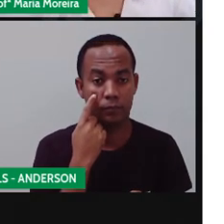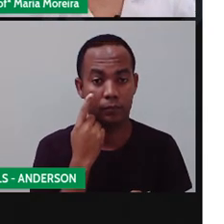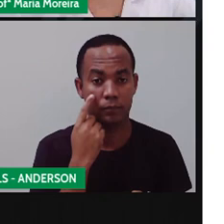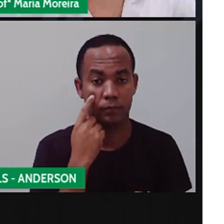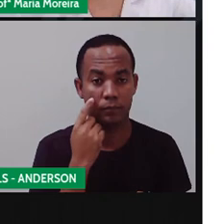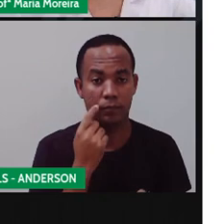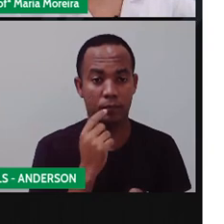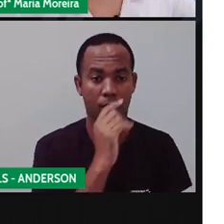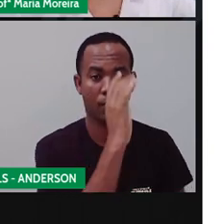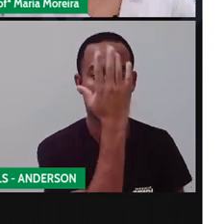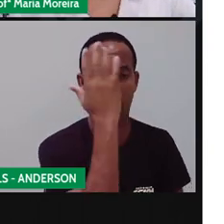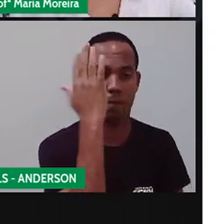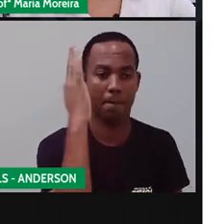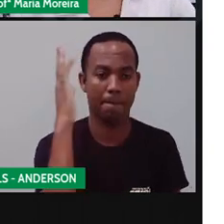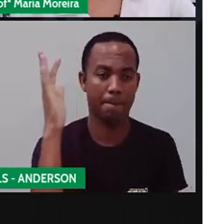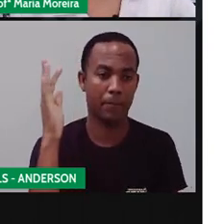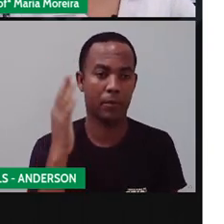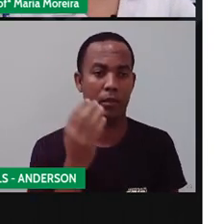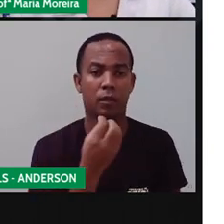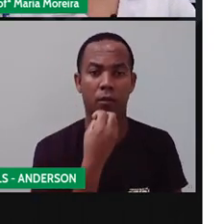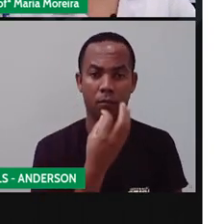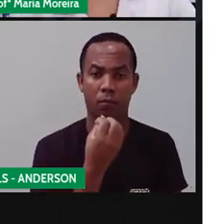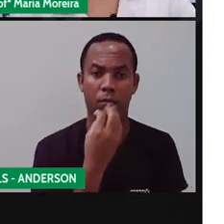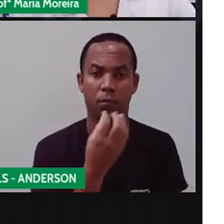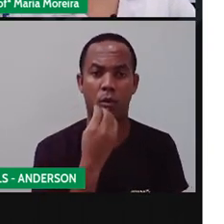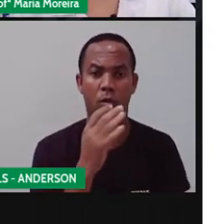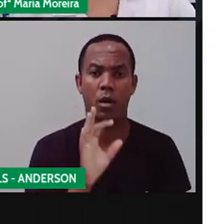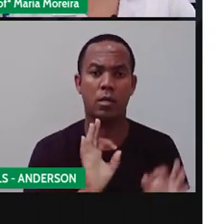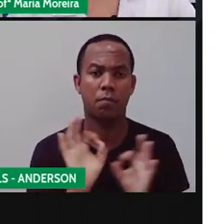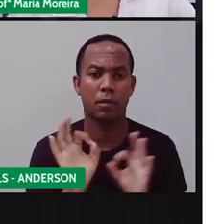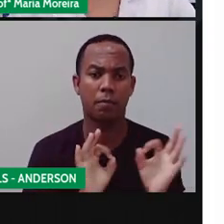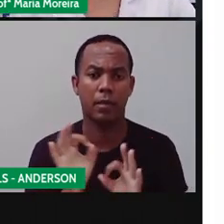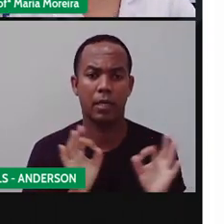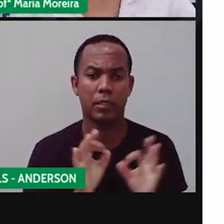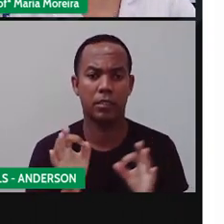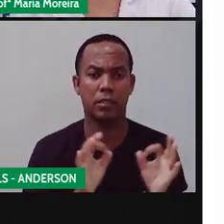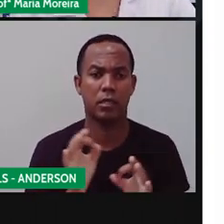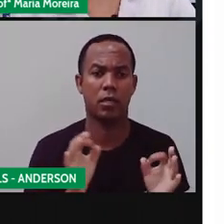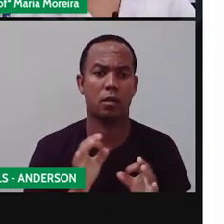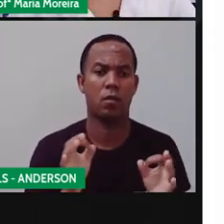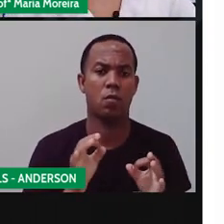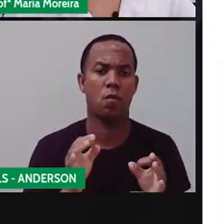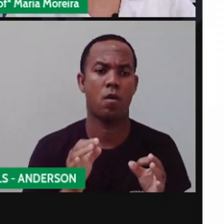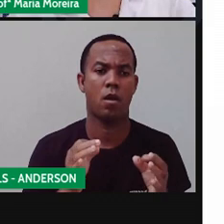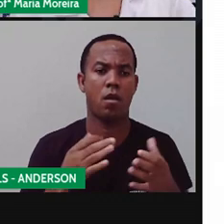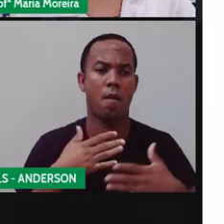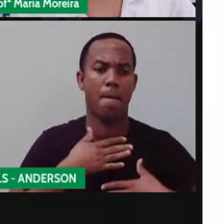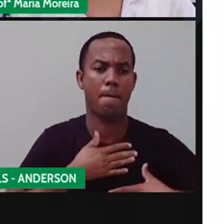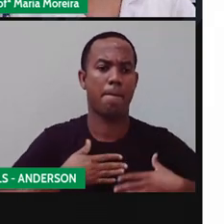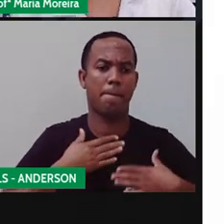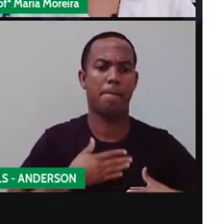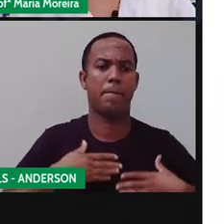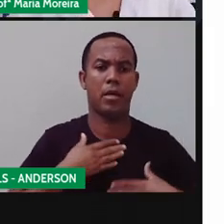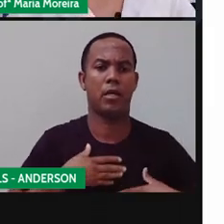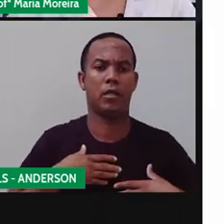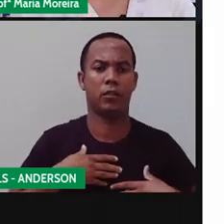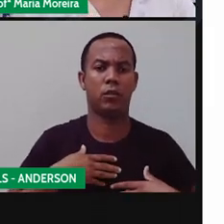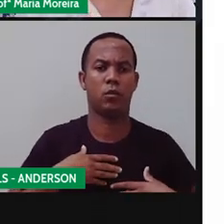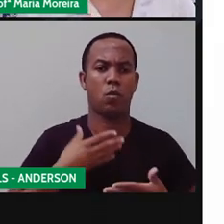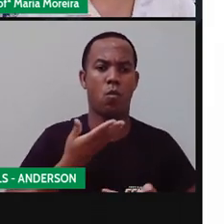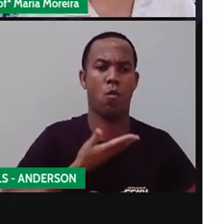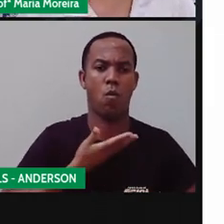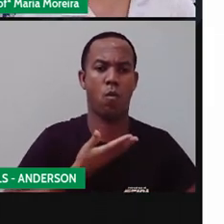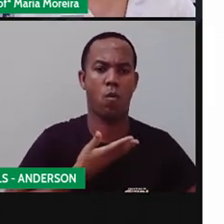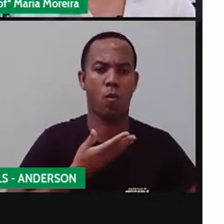as plantas, né? Elas estão presentes na preparação de banhos de defesa, de purificação, na